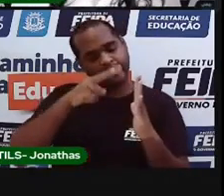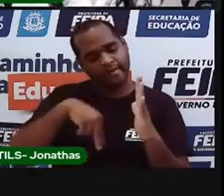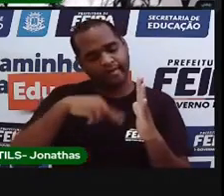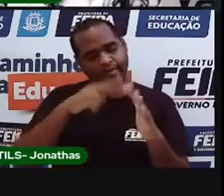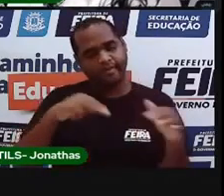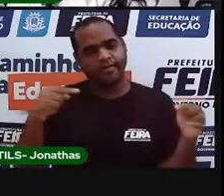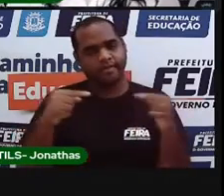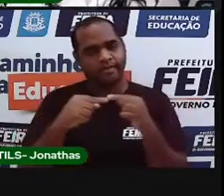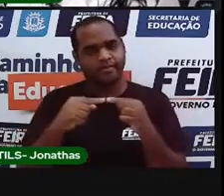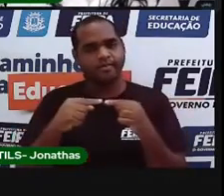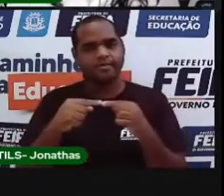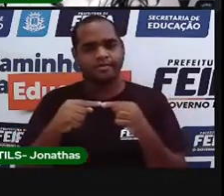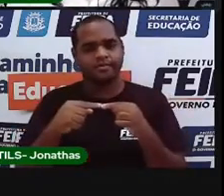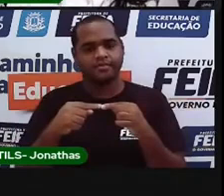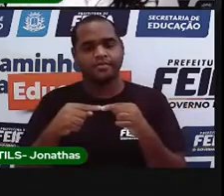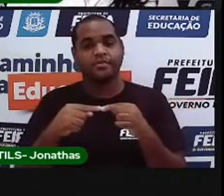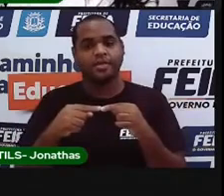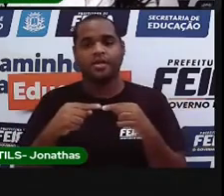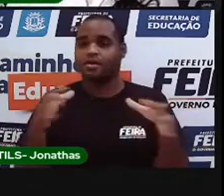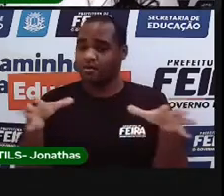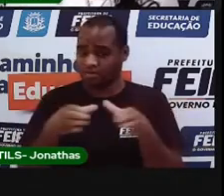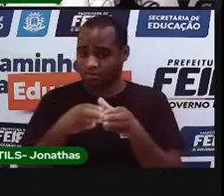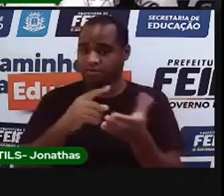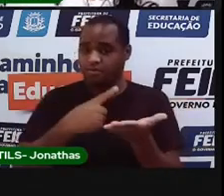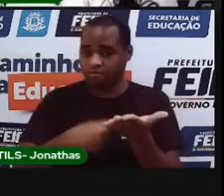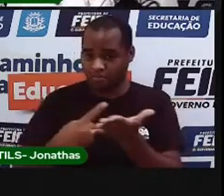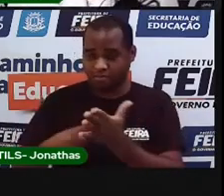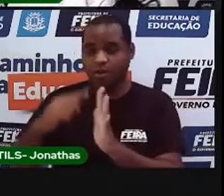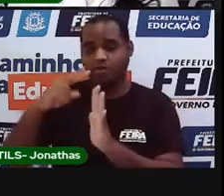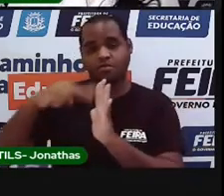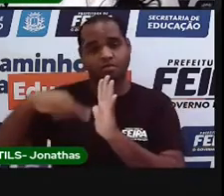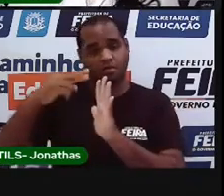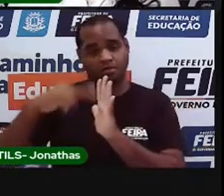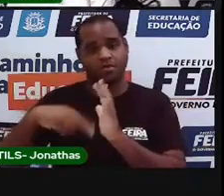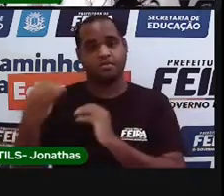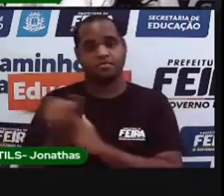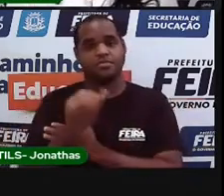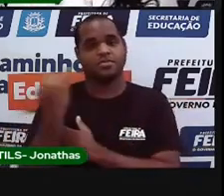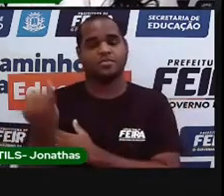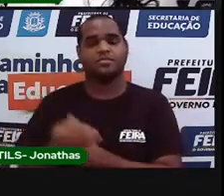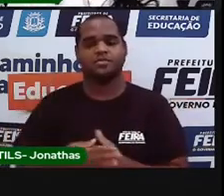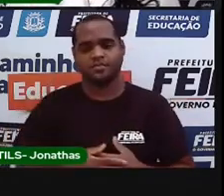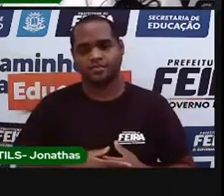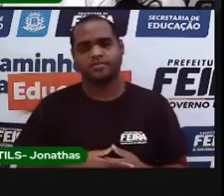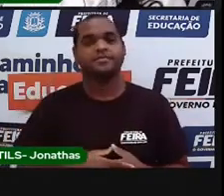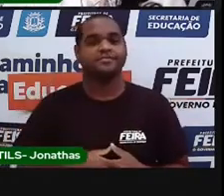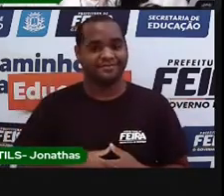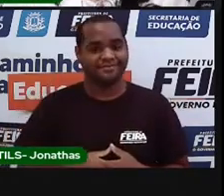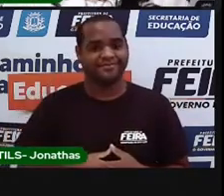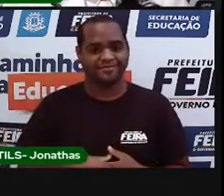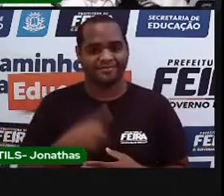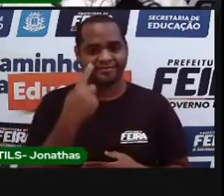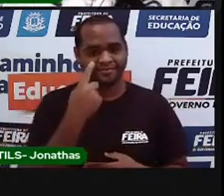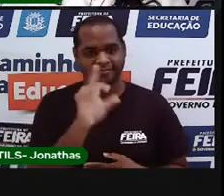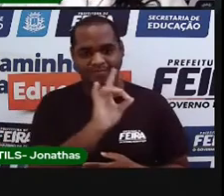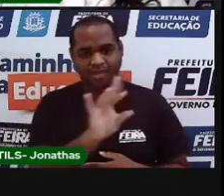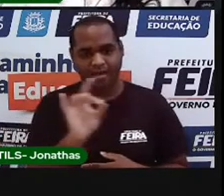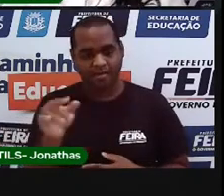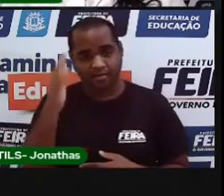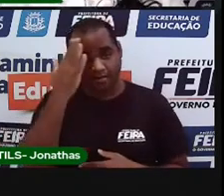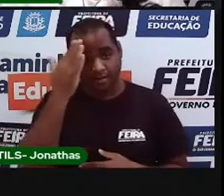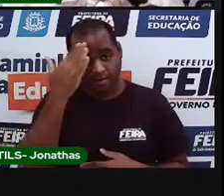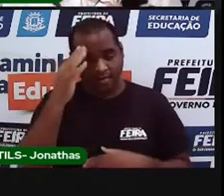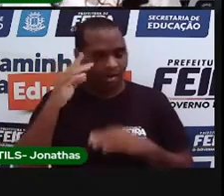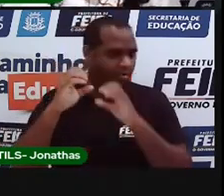Um clubinho de leitura, Pró? Sim, um clubinho de leitura. Olha só, você já sabe o que são